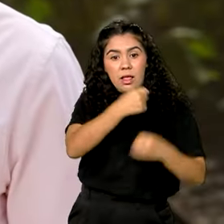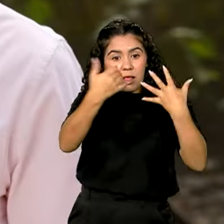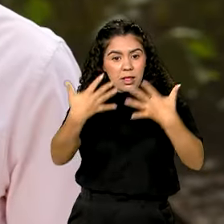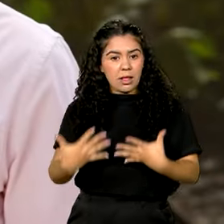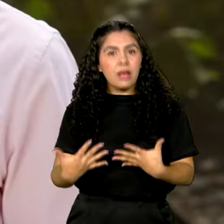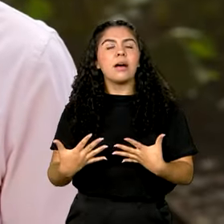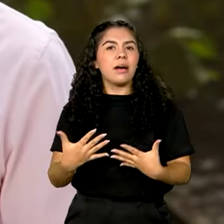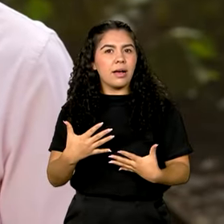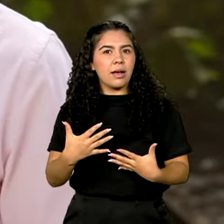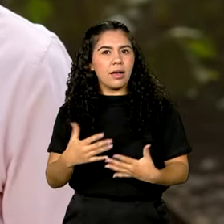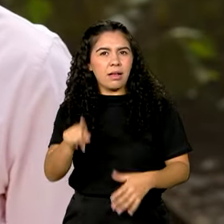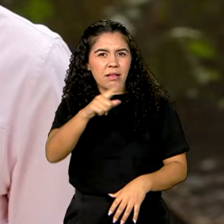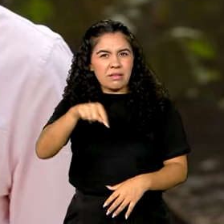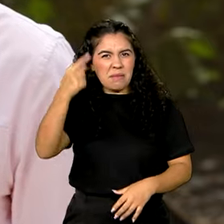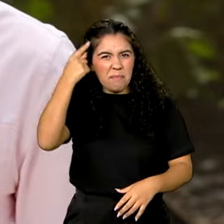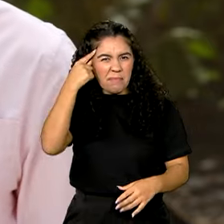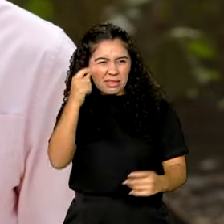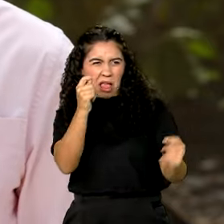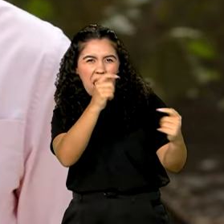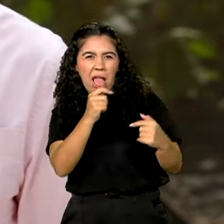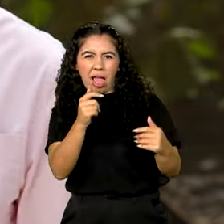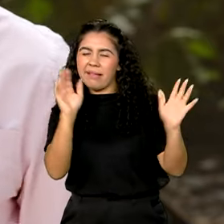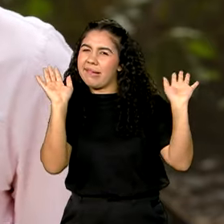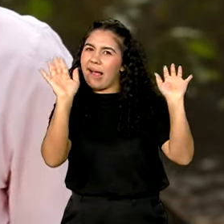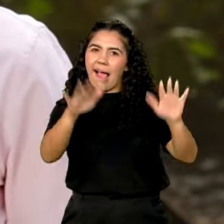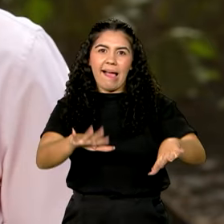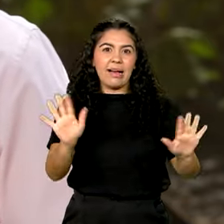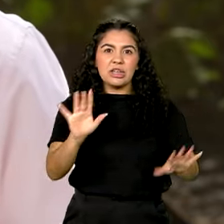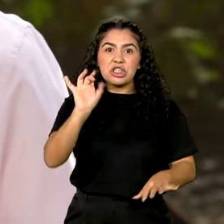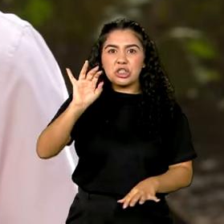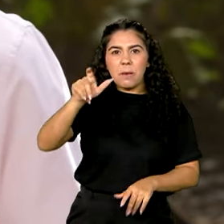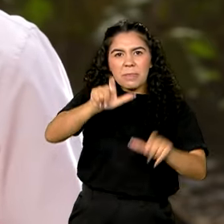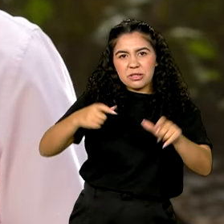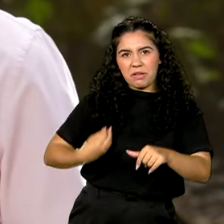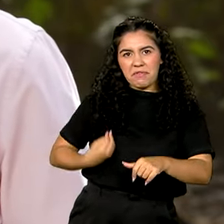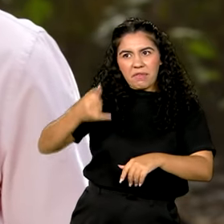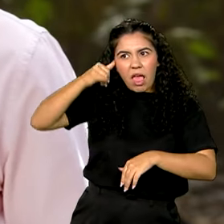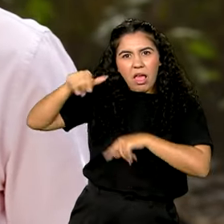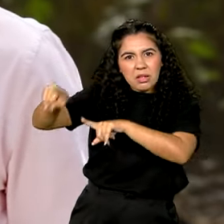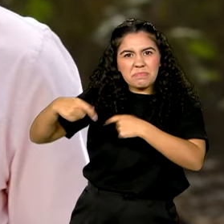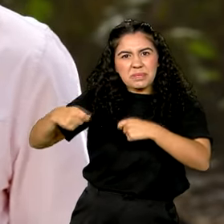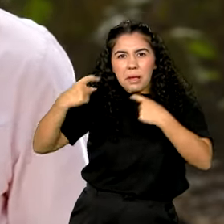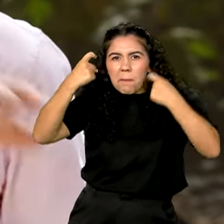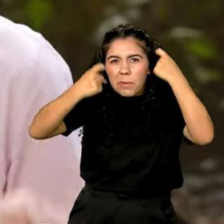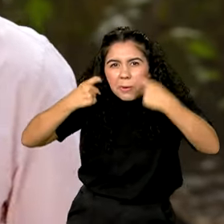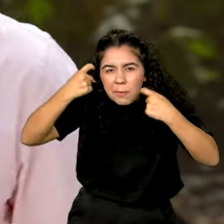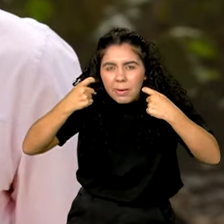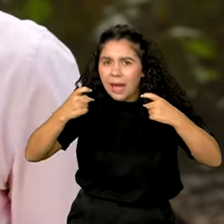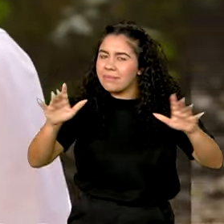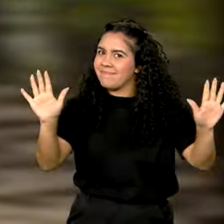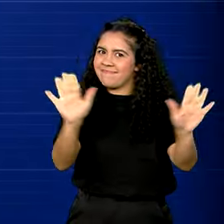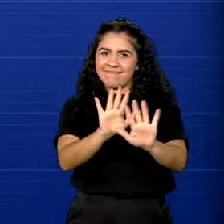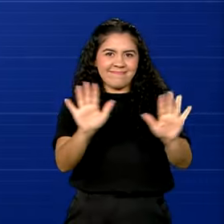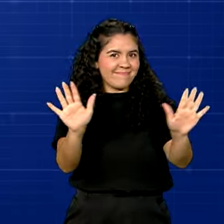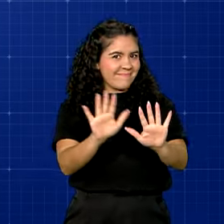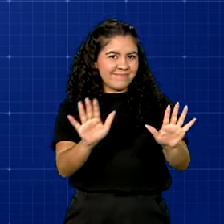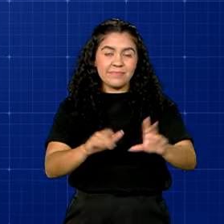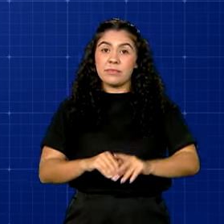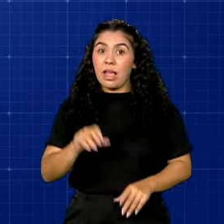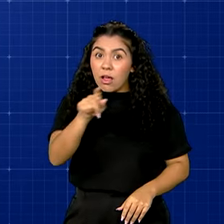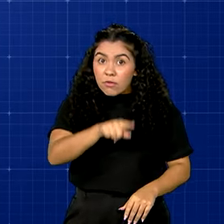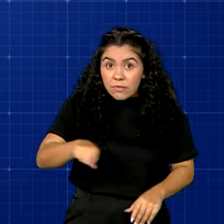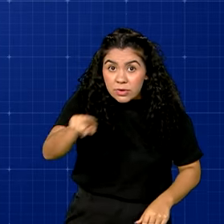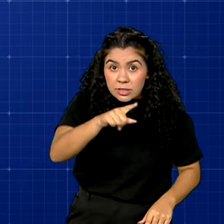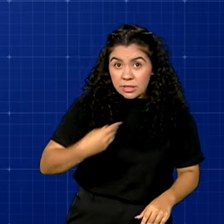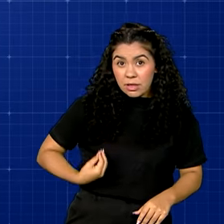Iludido, você afirma, ah, mas só quem vive no campo deve se preocupar com as mudanças do clima. De jeito nenhum. Se você